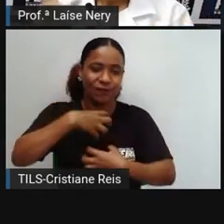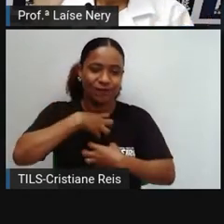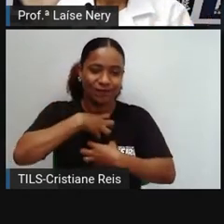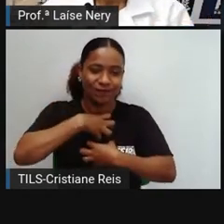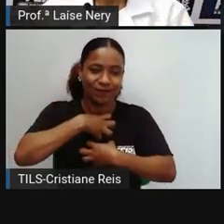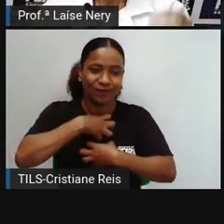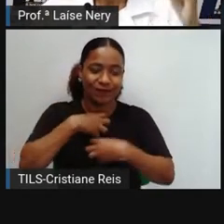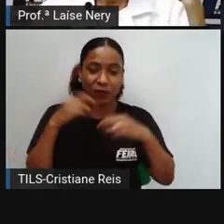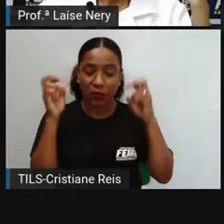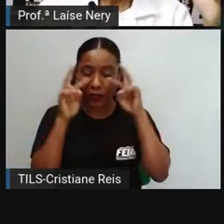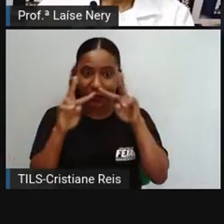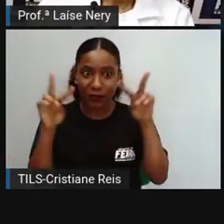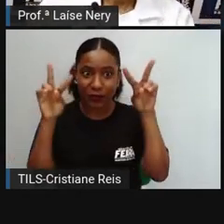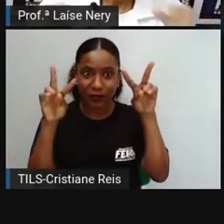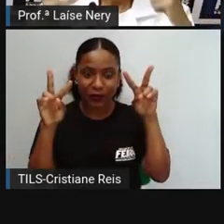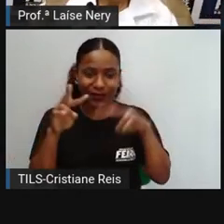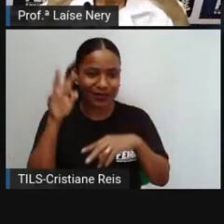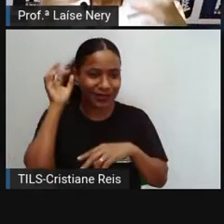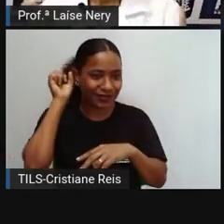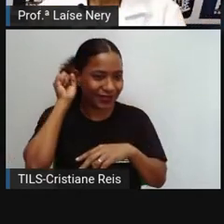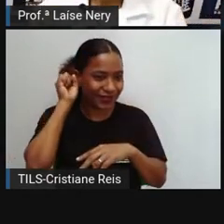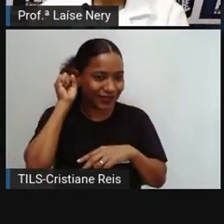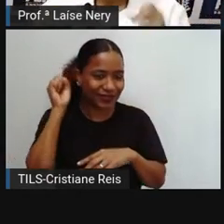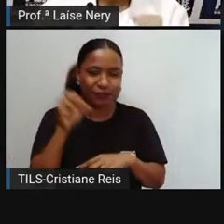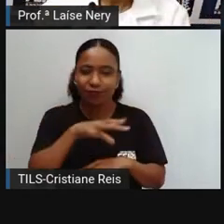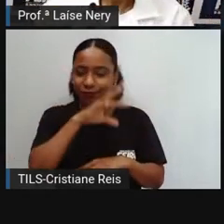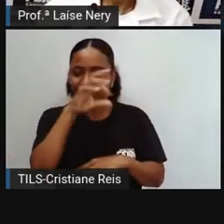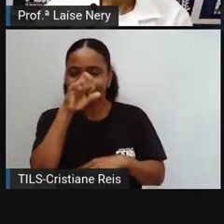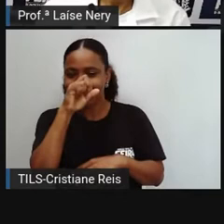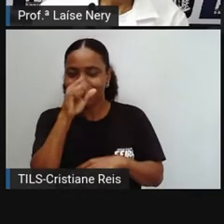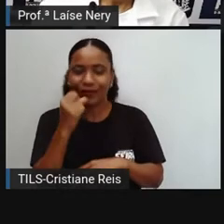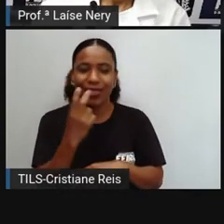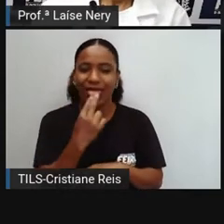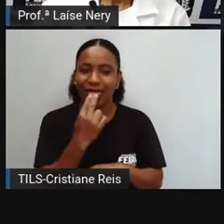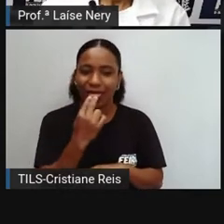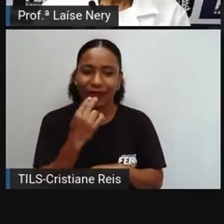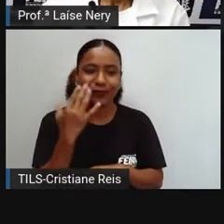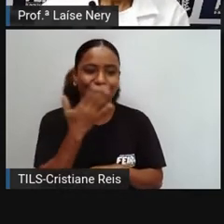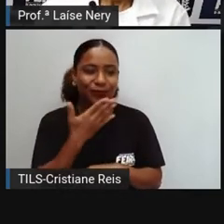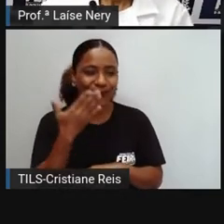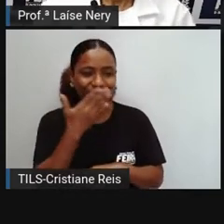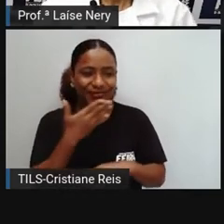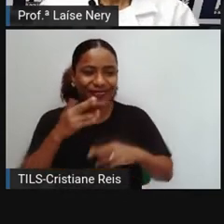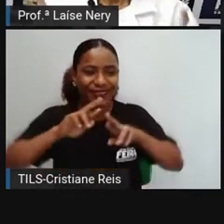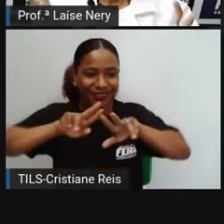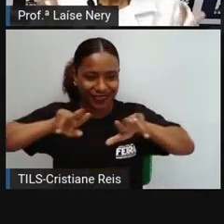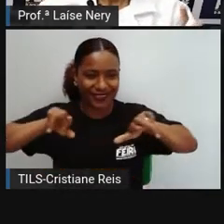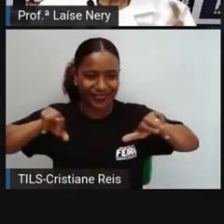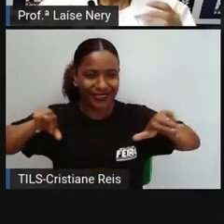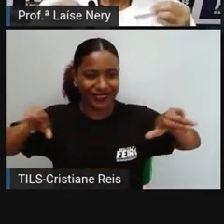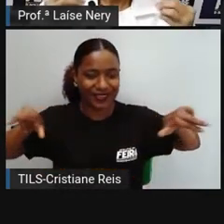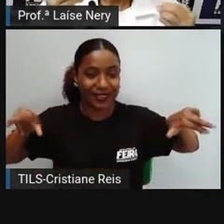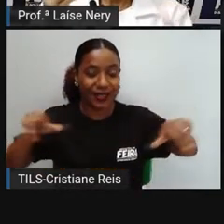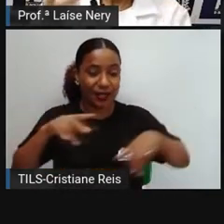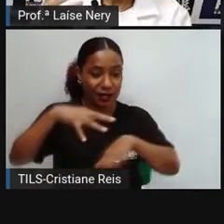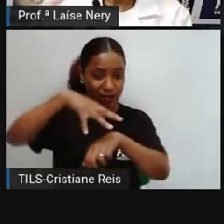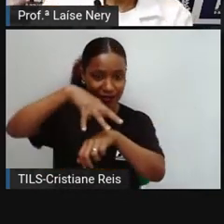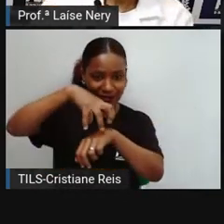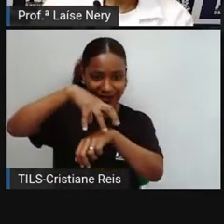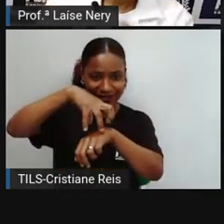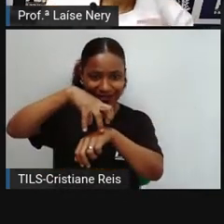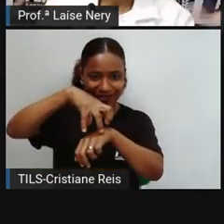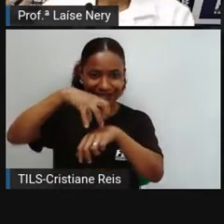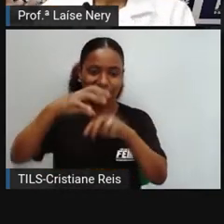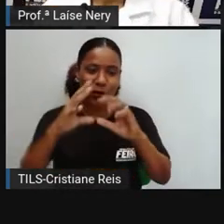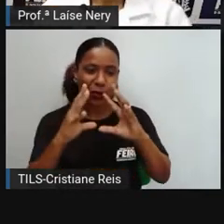temos, visão, audição, olfato, paladar, e que fazem com que a gente possa